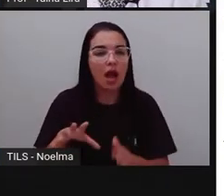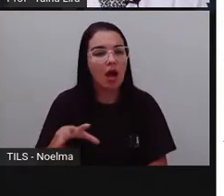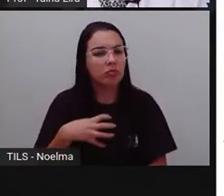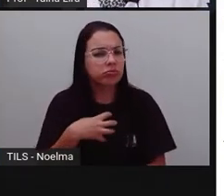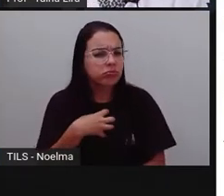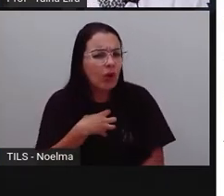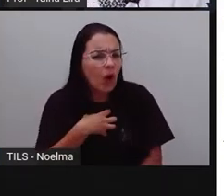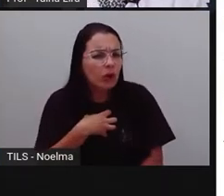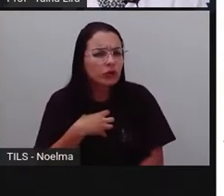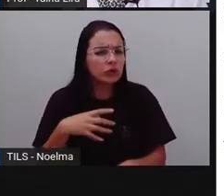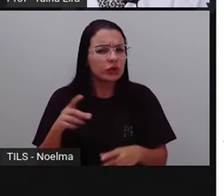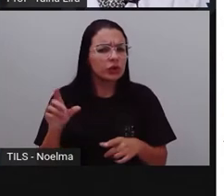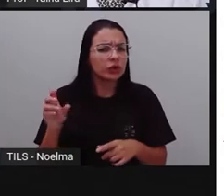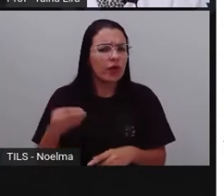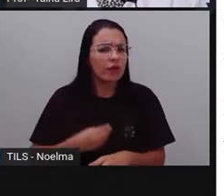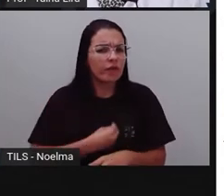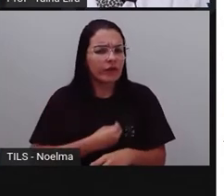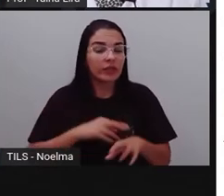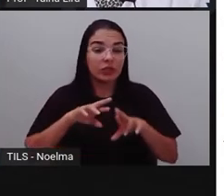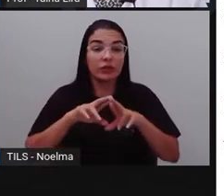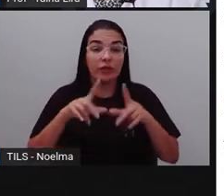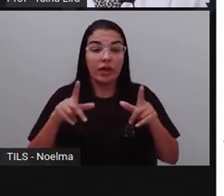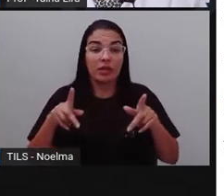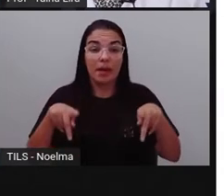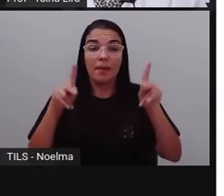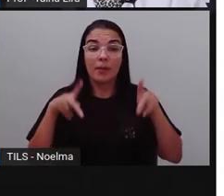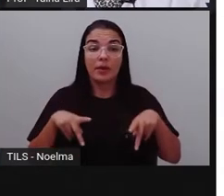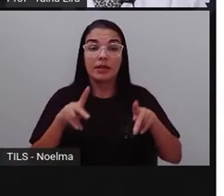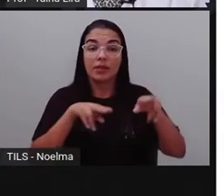da população que vive no campo, tá?